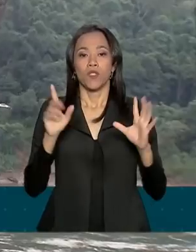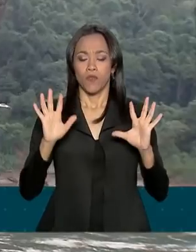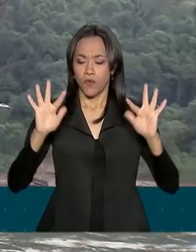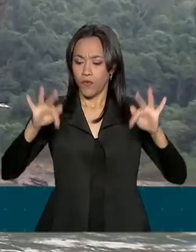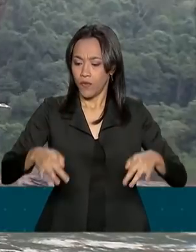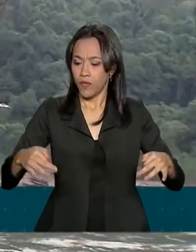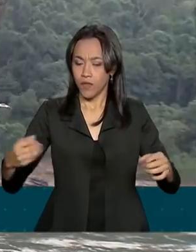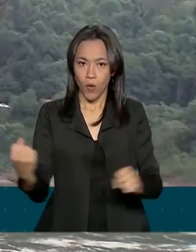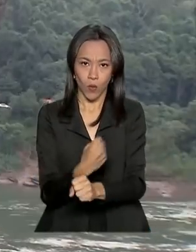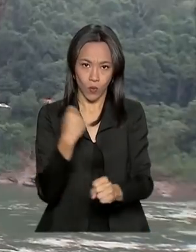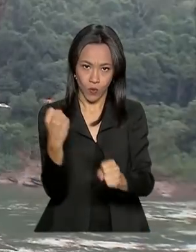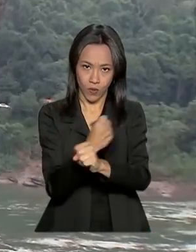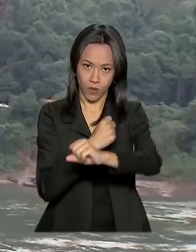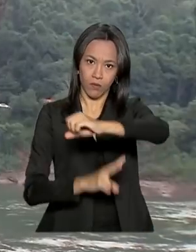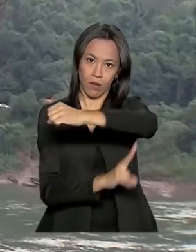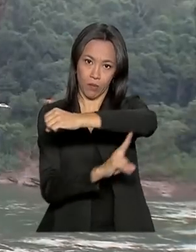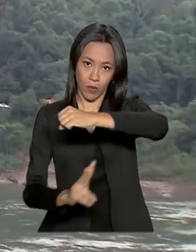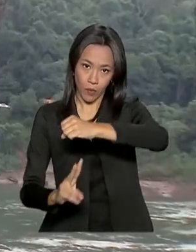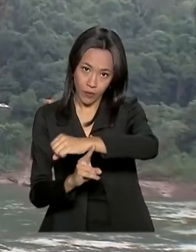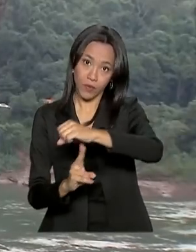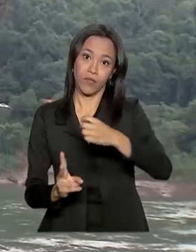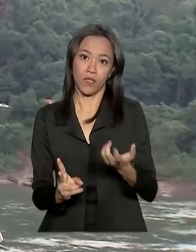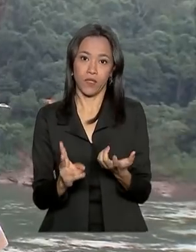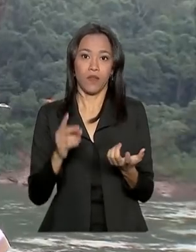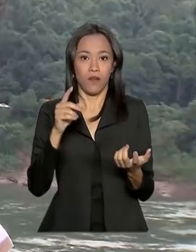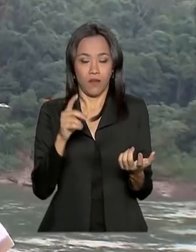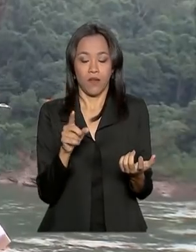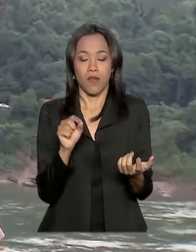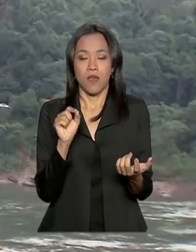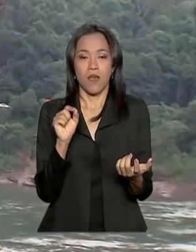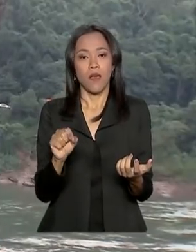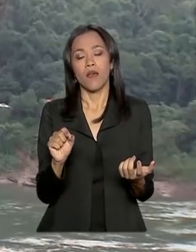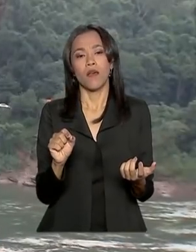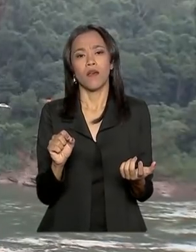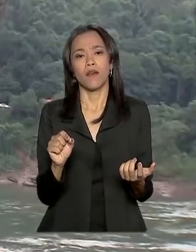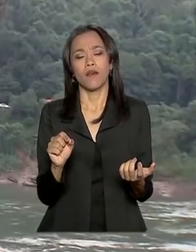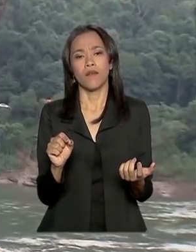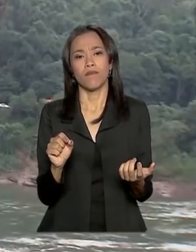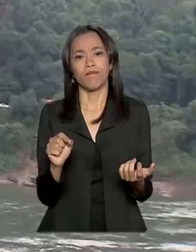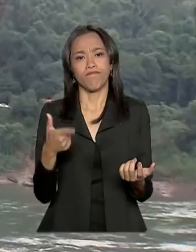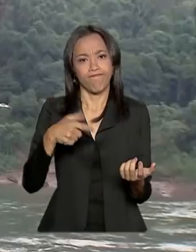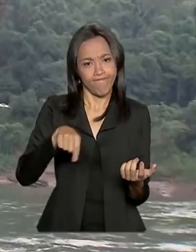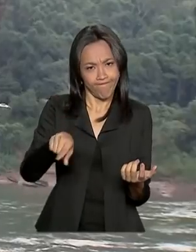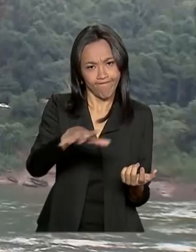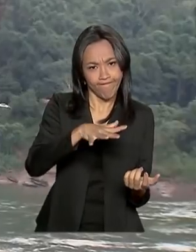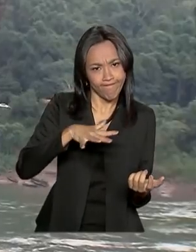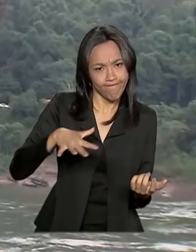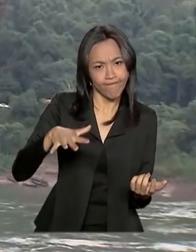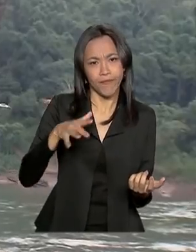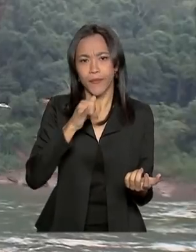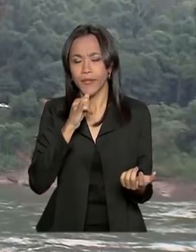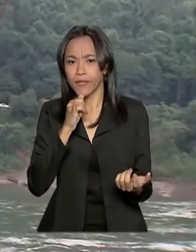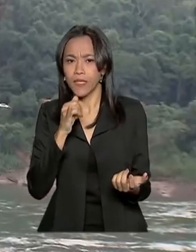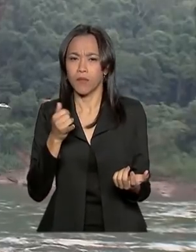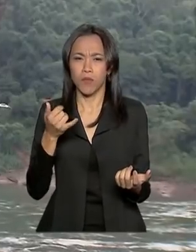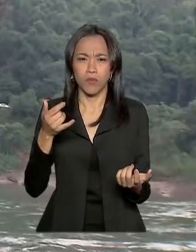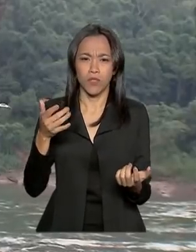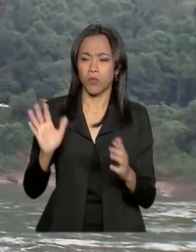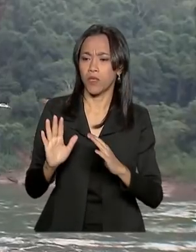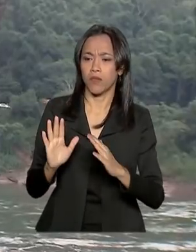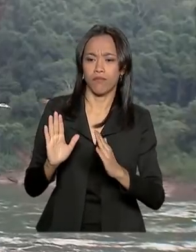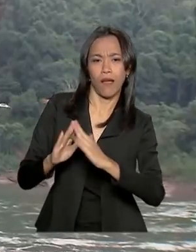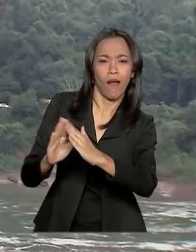as pontes, esses acessos serão feitos simultaneamente, inclusive a parte de desapropriação, etc, que são